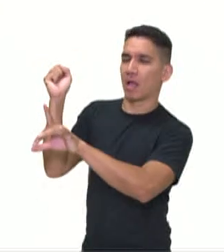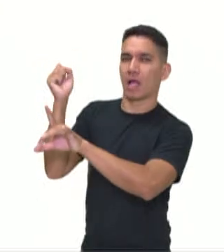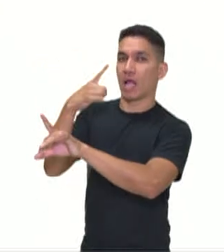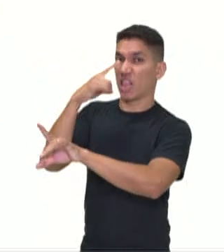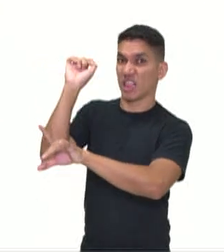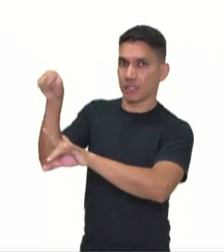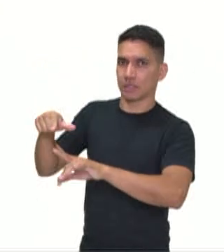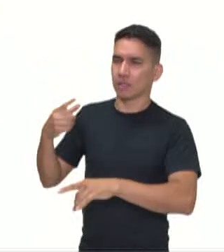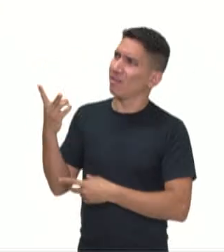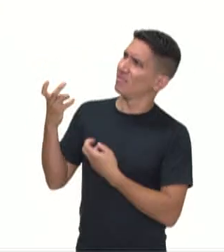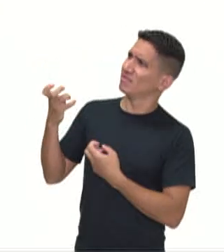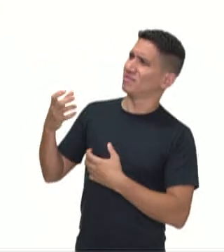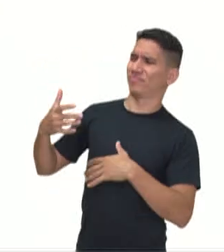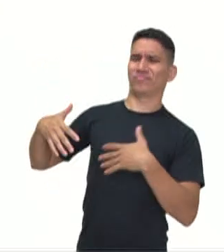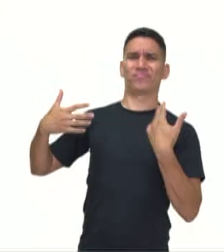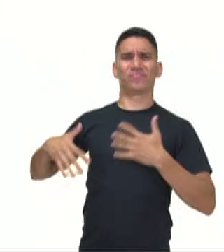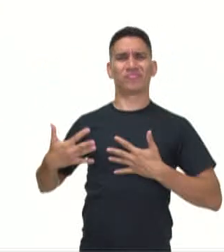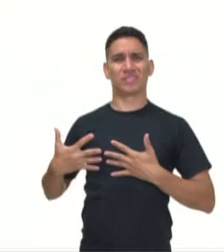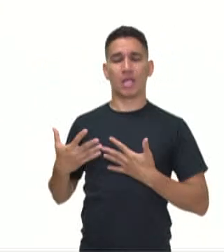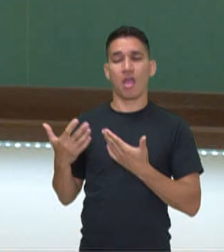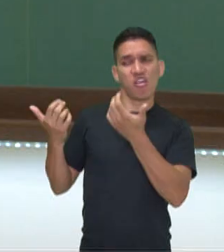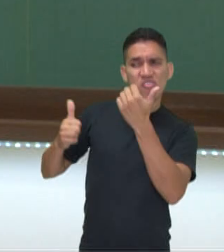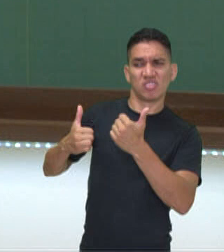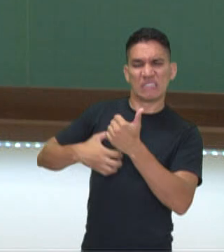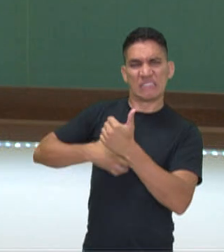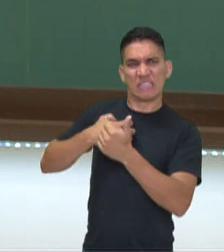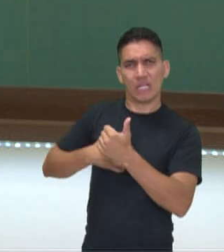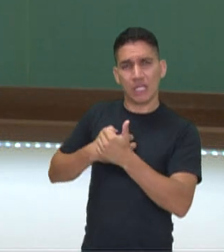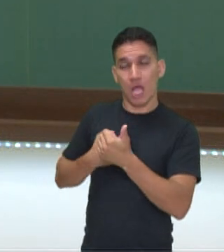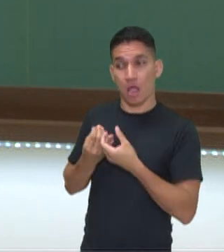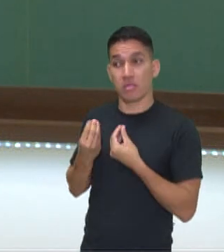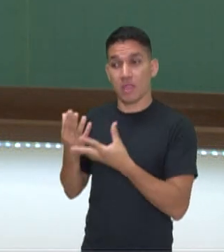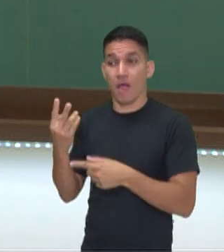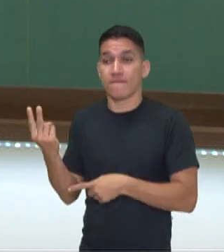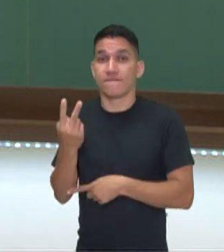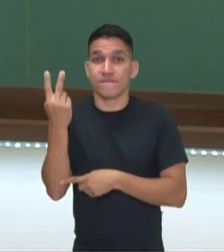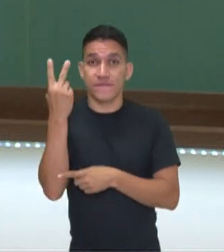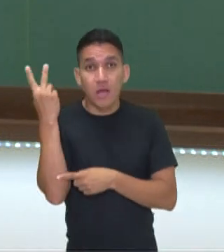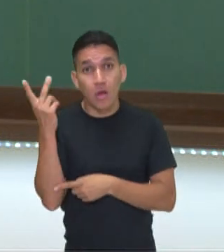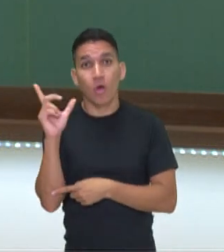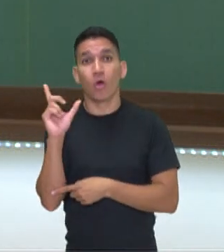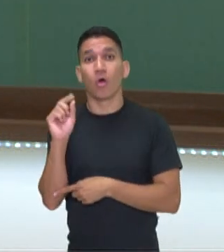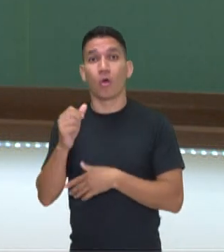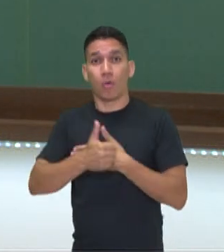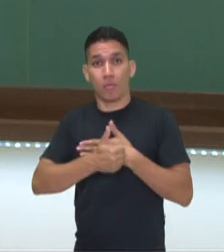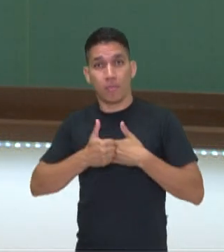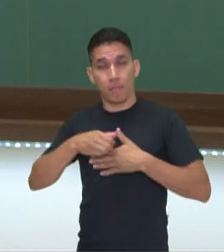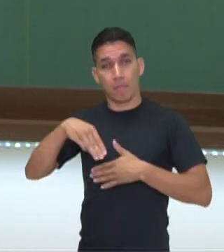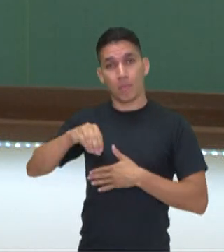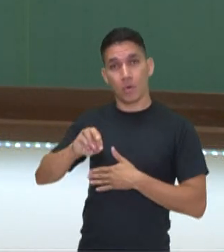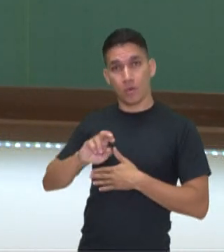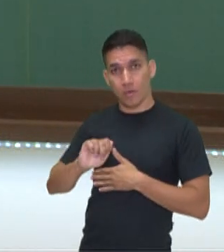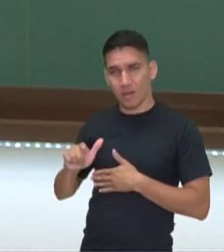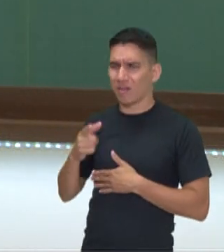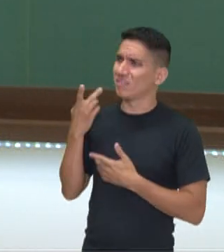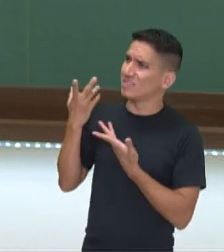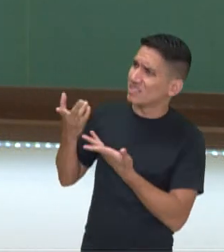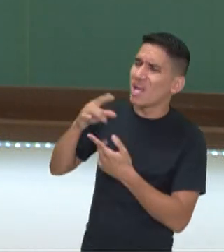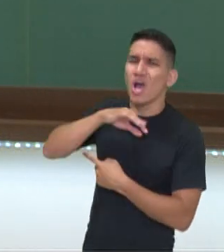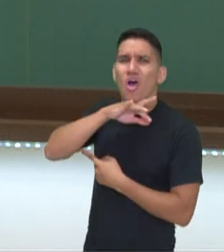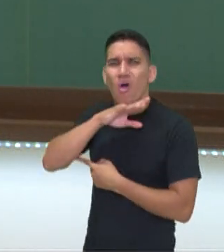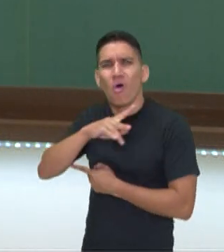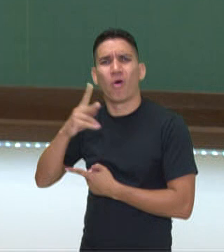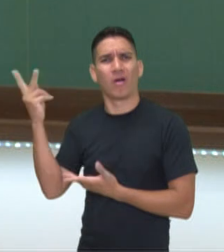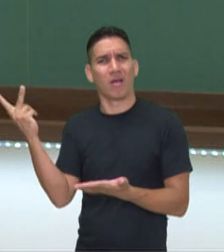valores morais. Eu atribuo a essas ações valores morais como isso é ruim, isso é uma postura má,